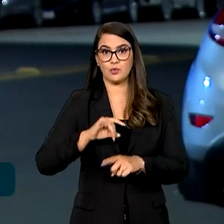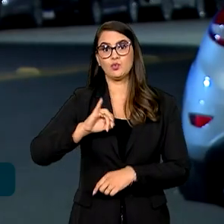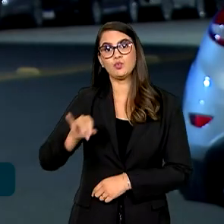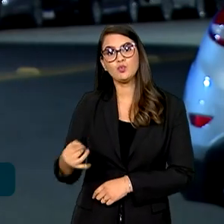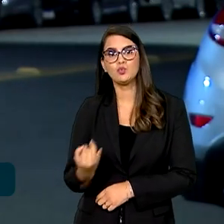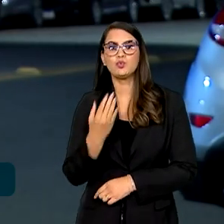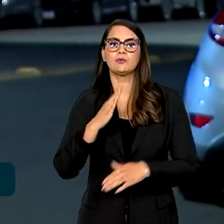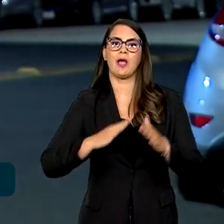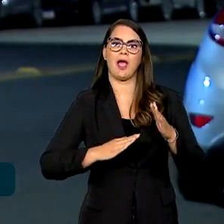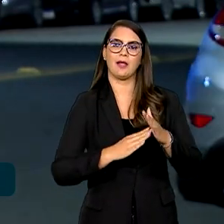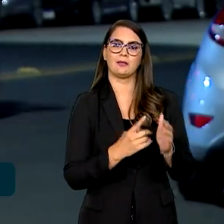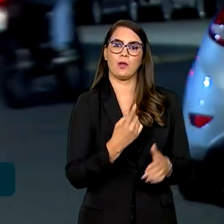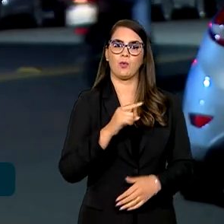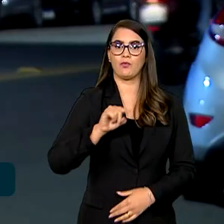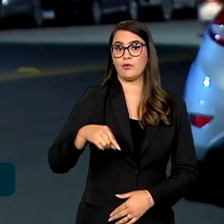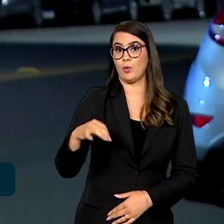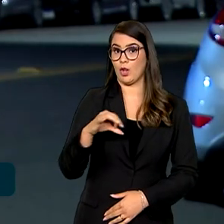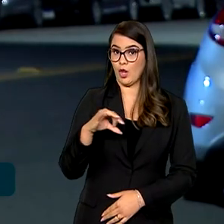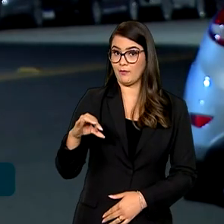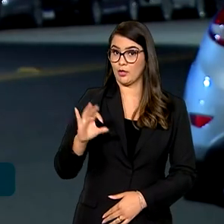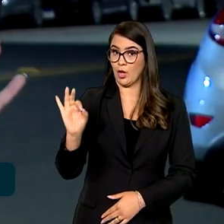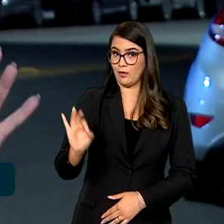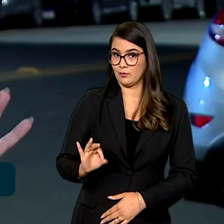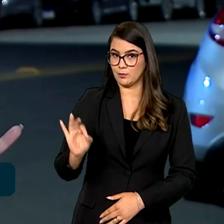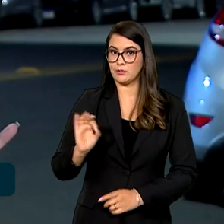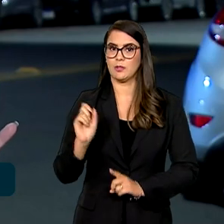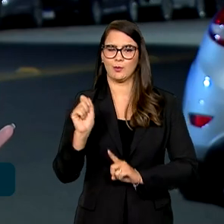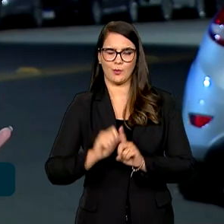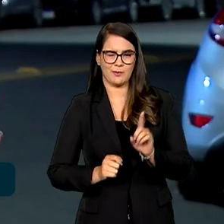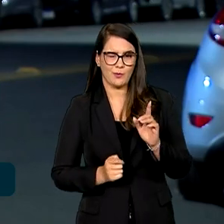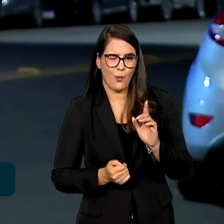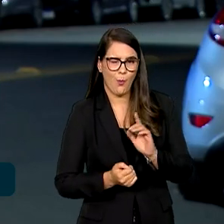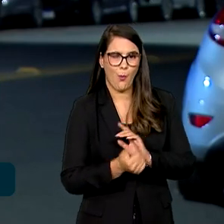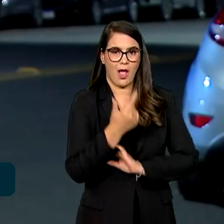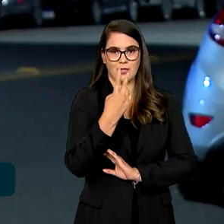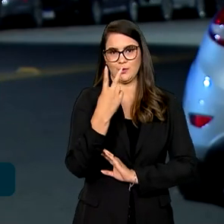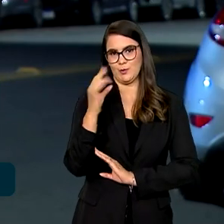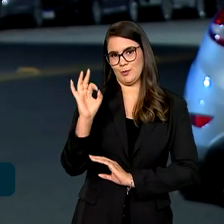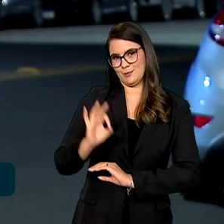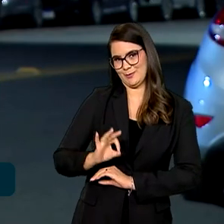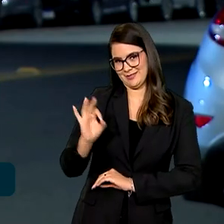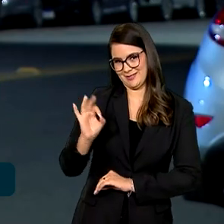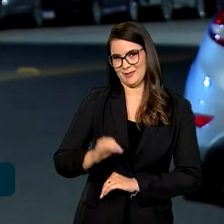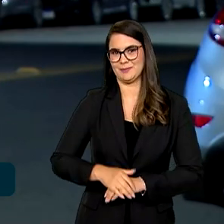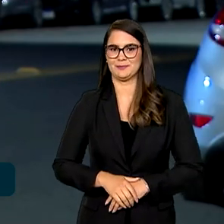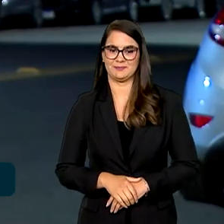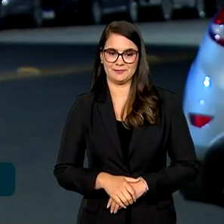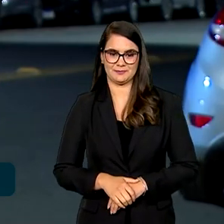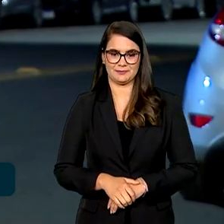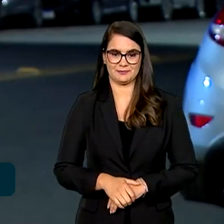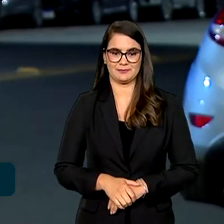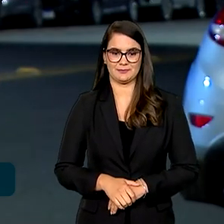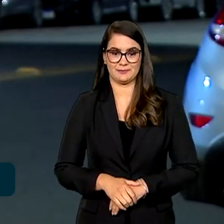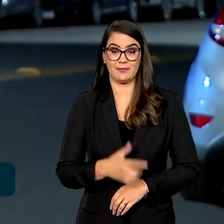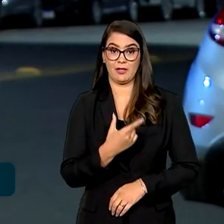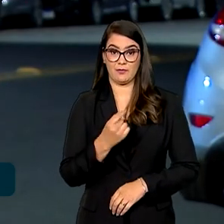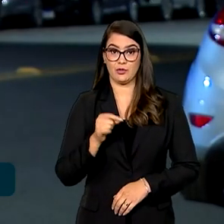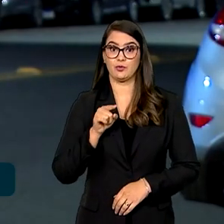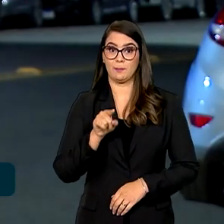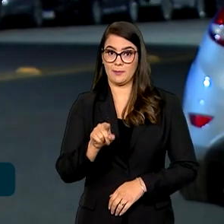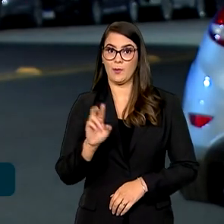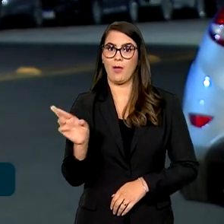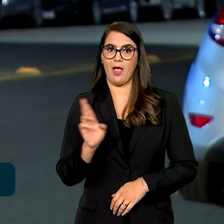até 1,99% ao mês, quase 2%. As dívidas entre R 5 mil e R$ mil também